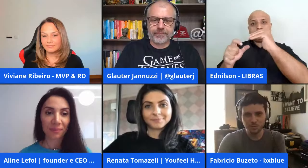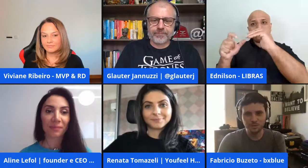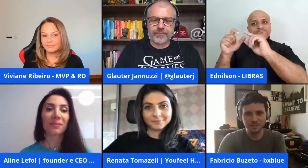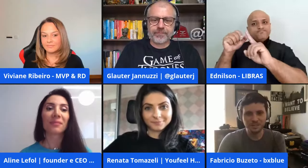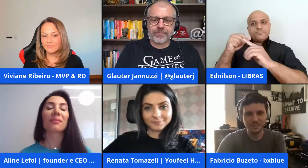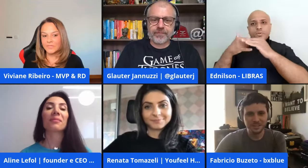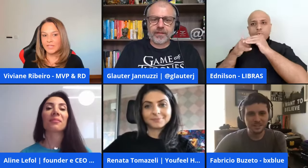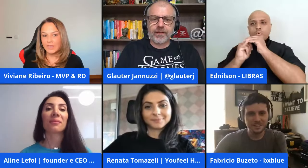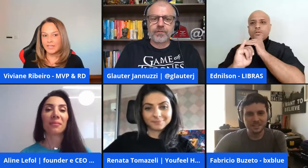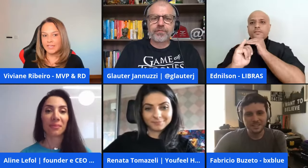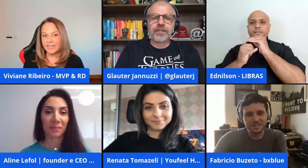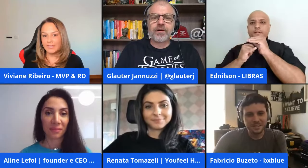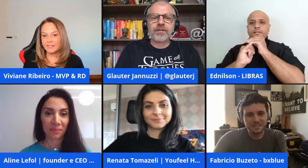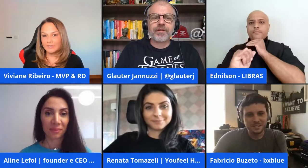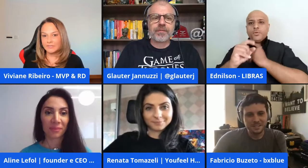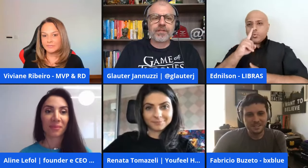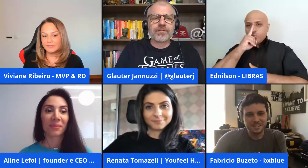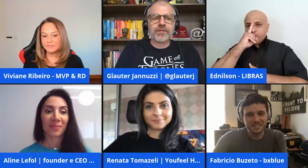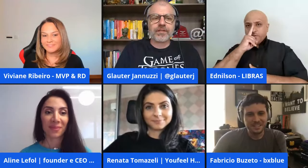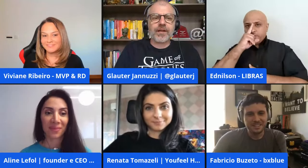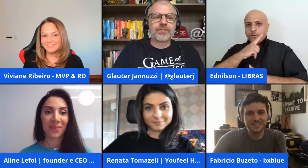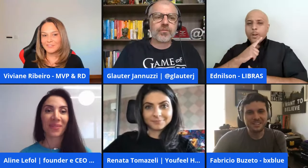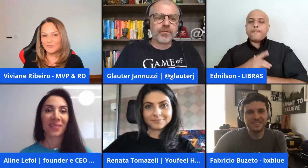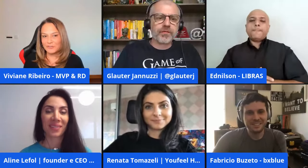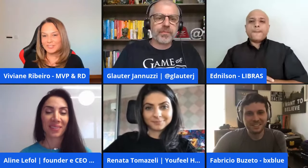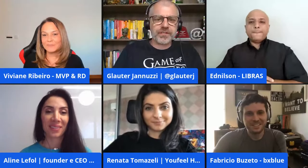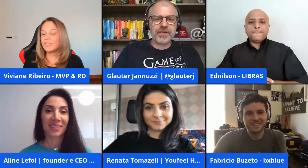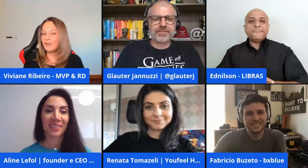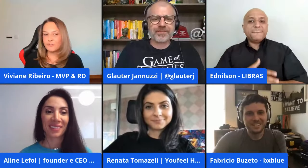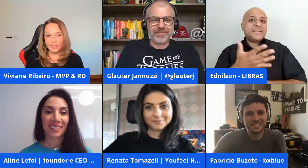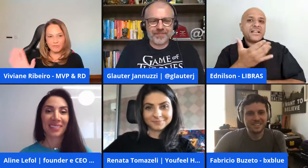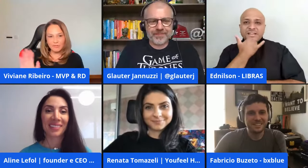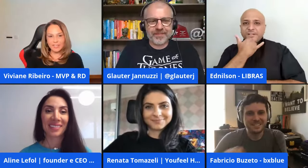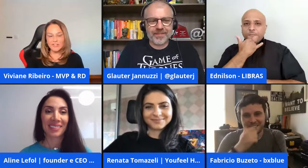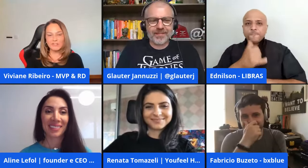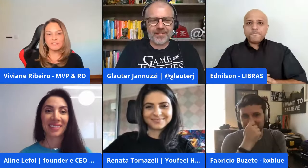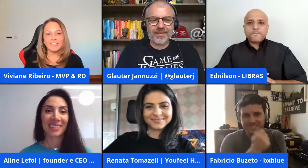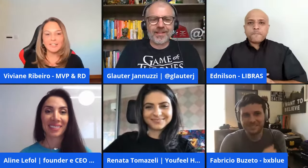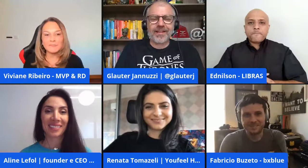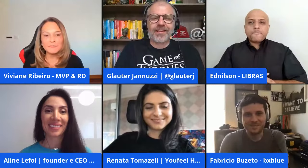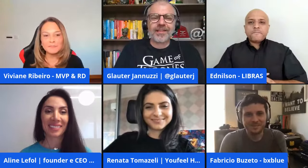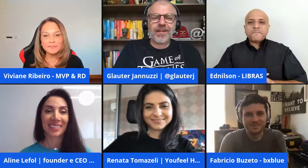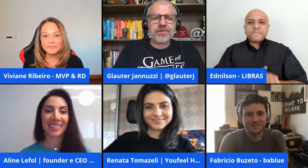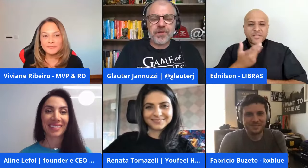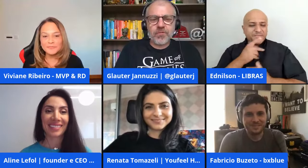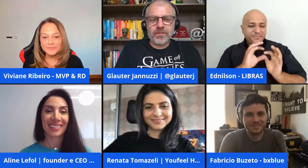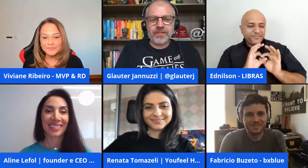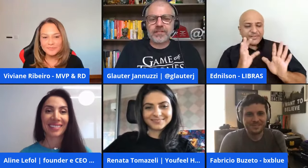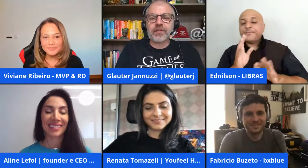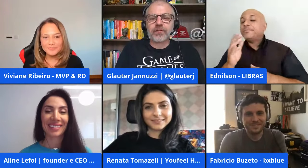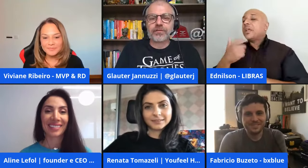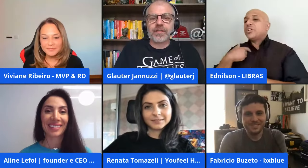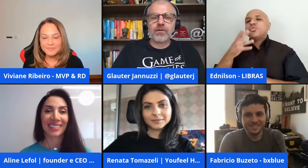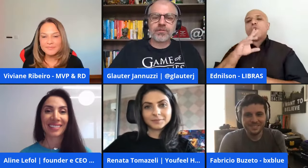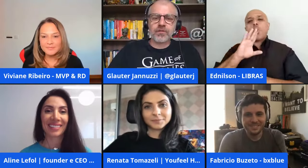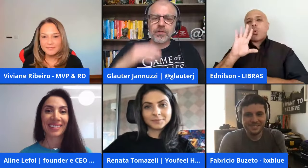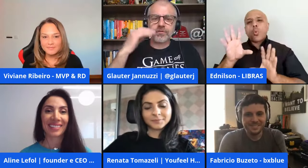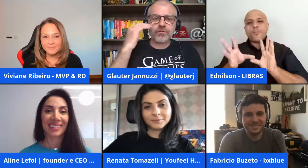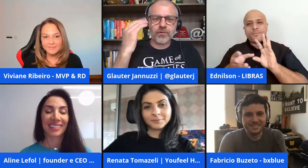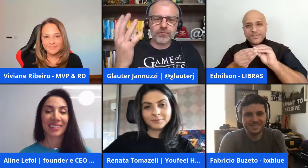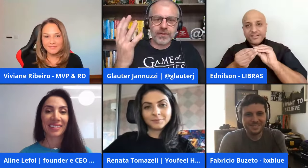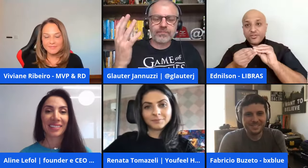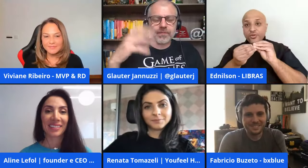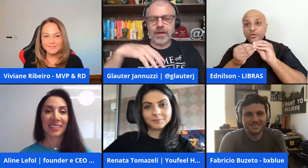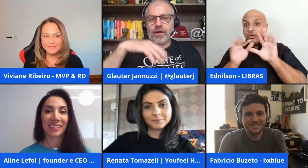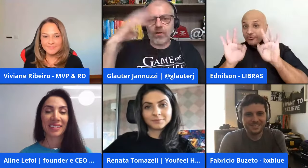risco que está envolvido e no final né Fabrício desculpa bebê pode ir lá não só ia complementar isso aqui no final os